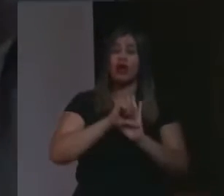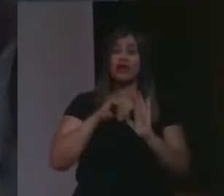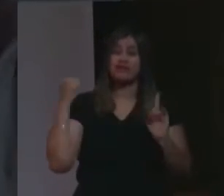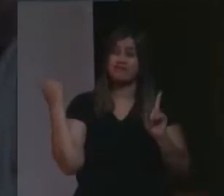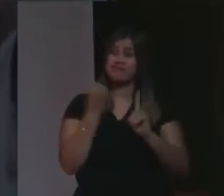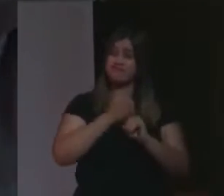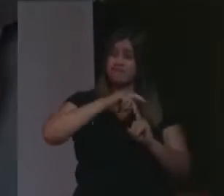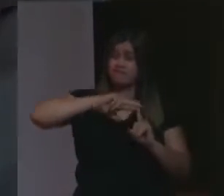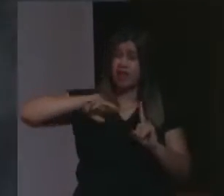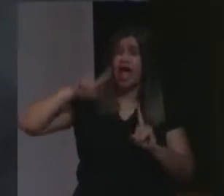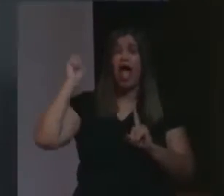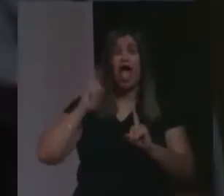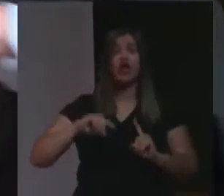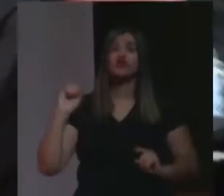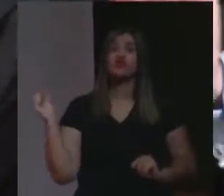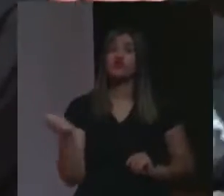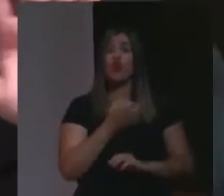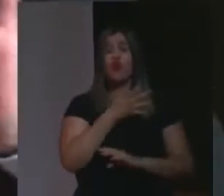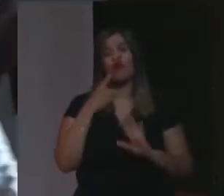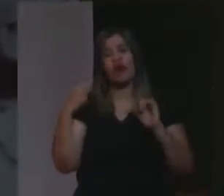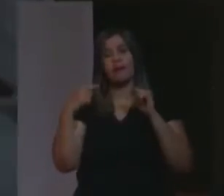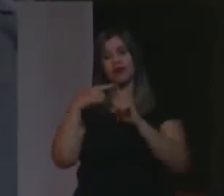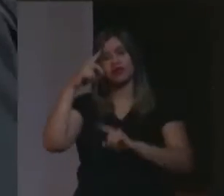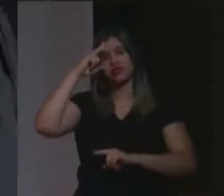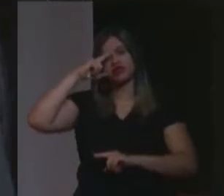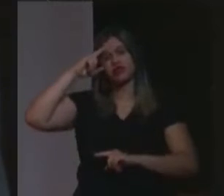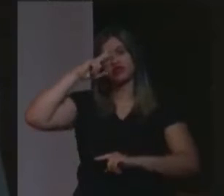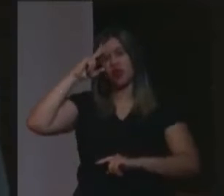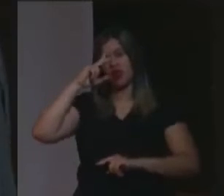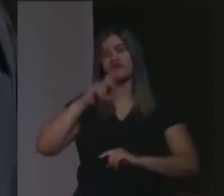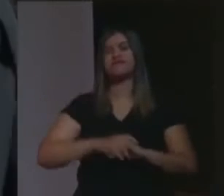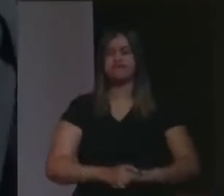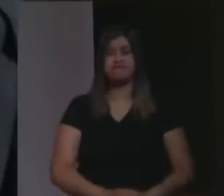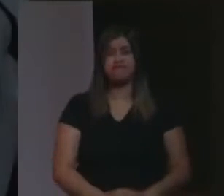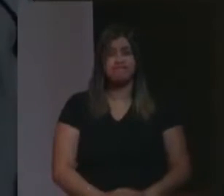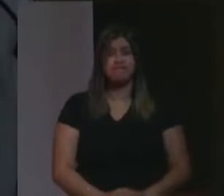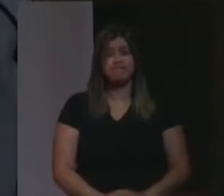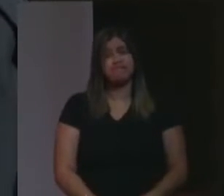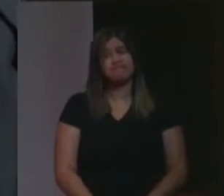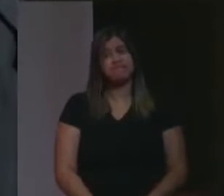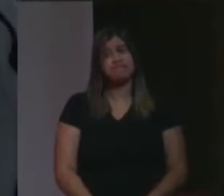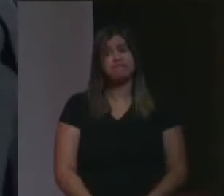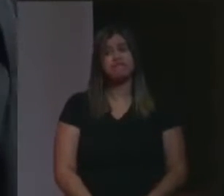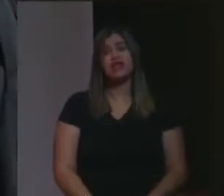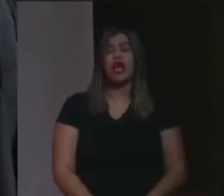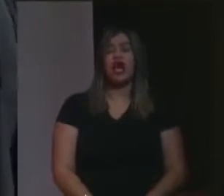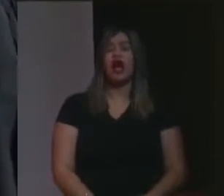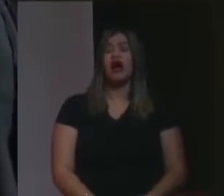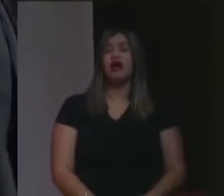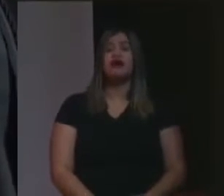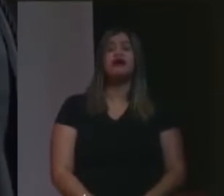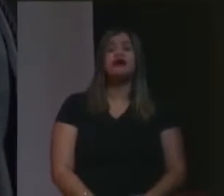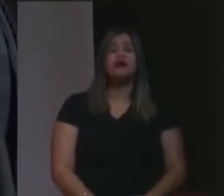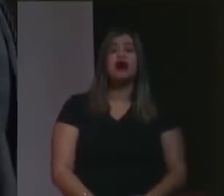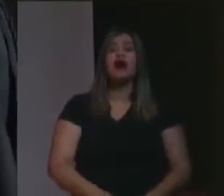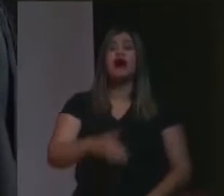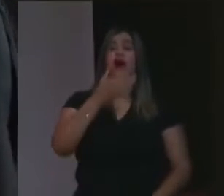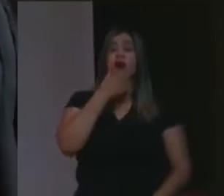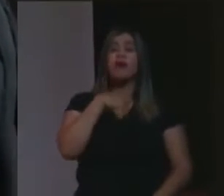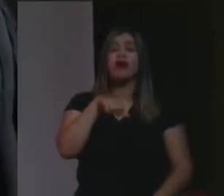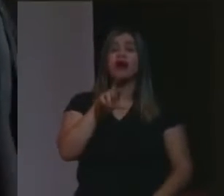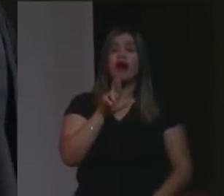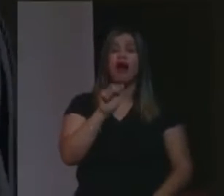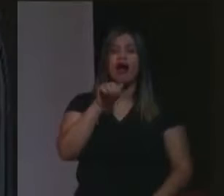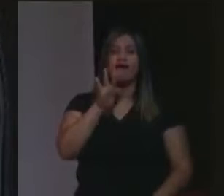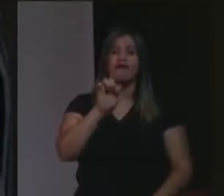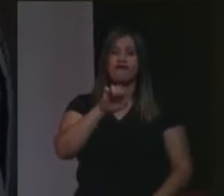um crime razoavelmente novo na história da civilização. Muito embora se diga que Rafael Lemkin, que